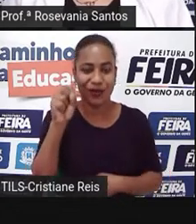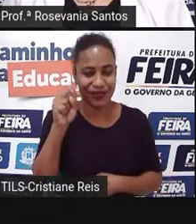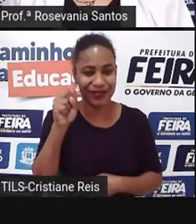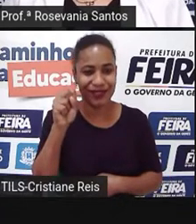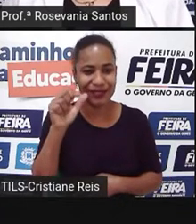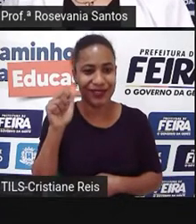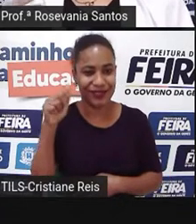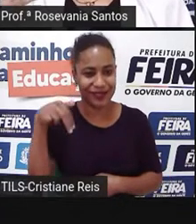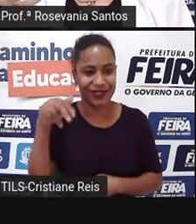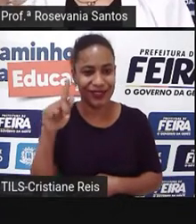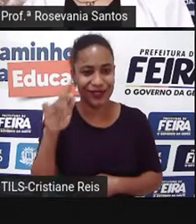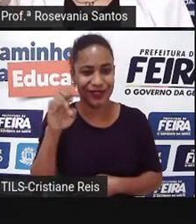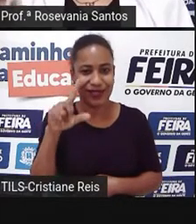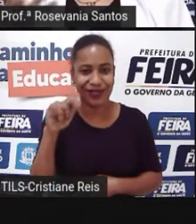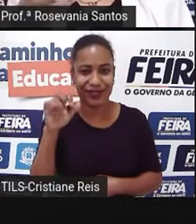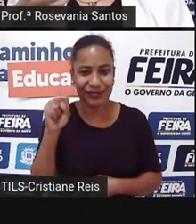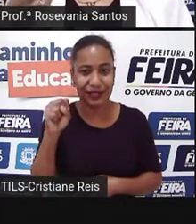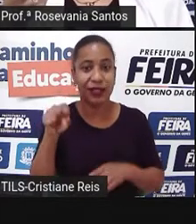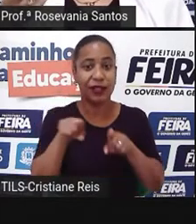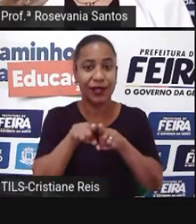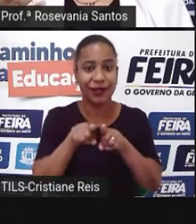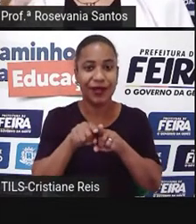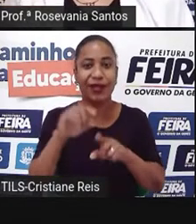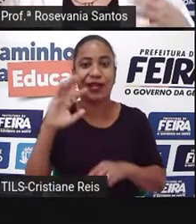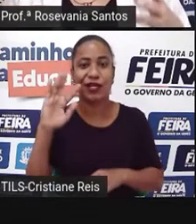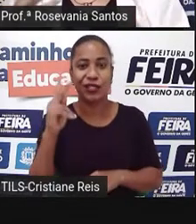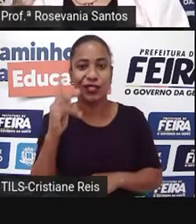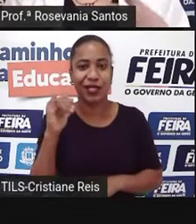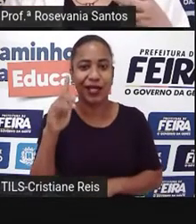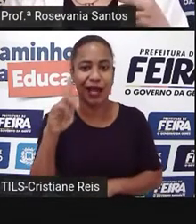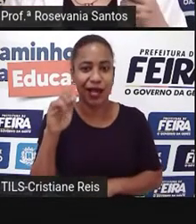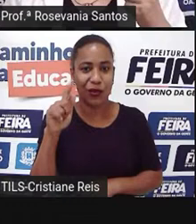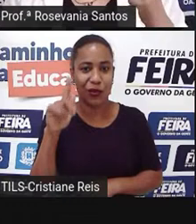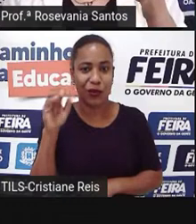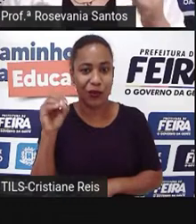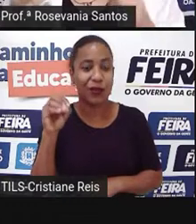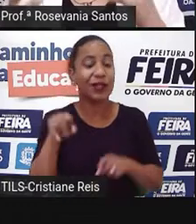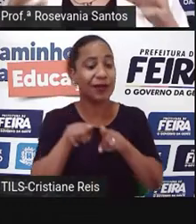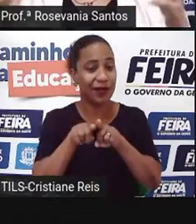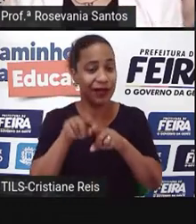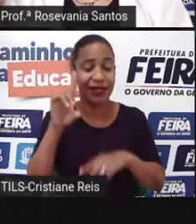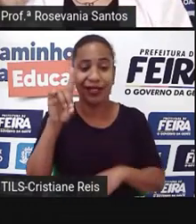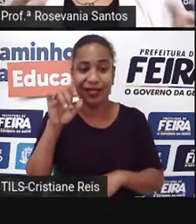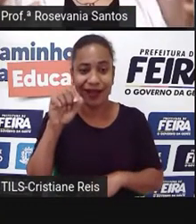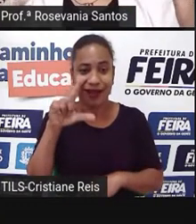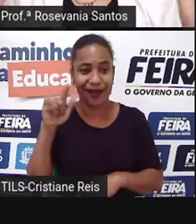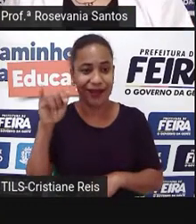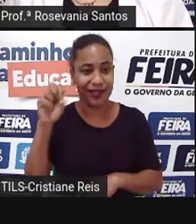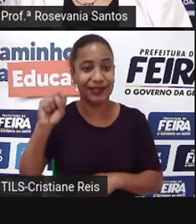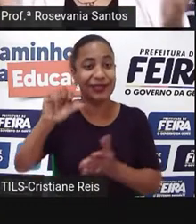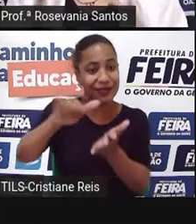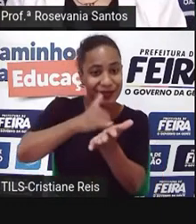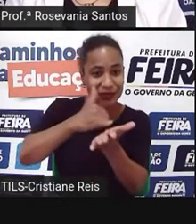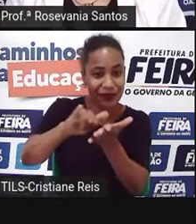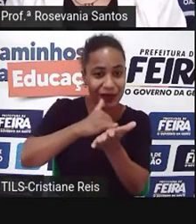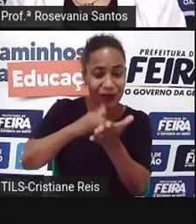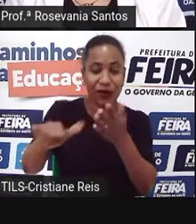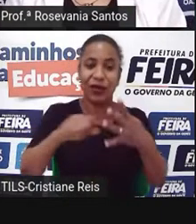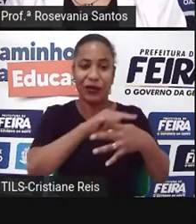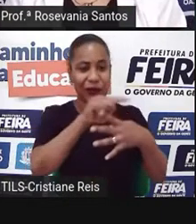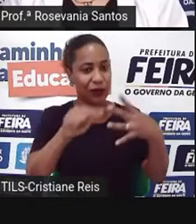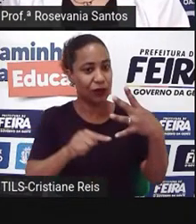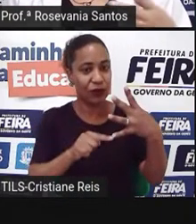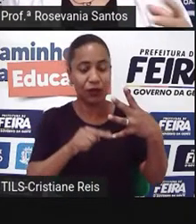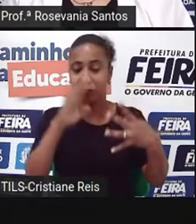de... de uma cidade, embora, dizer assim, mais acolhedora do ponto de vista, assim, para o povo que queira